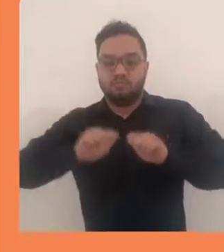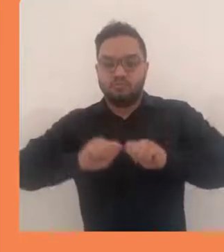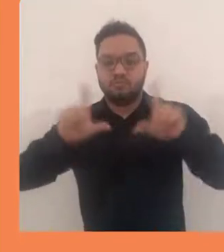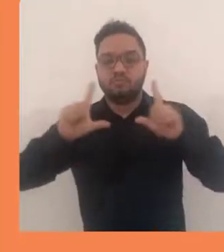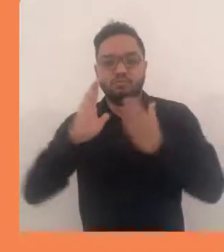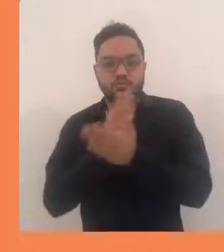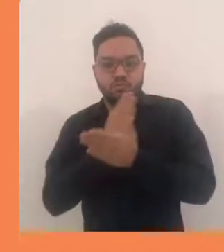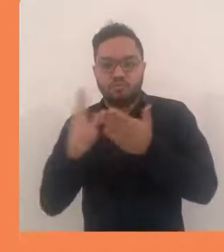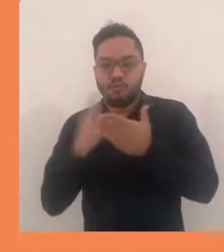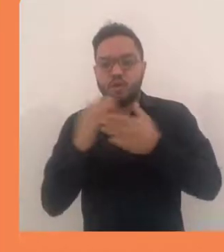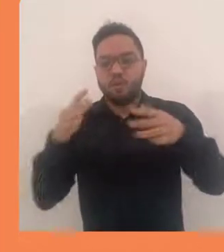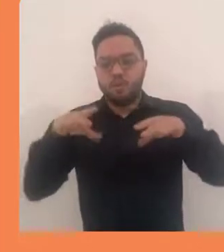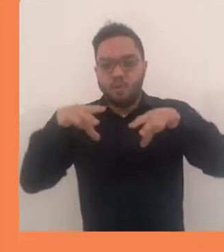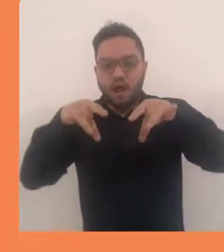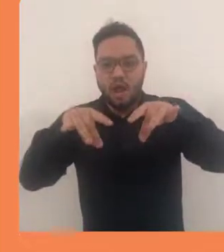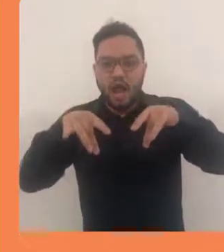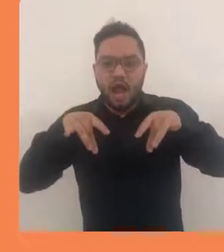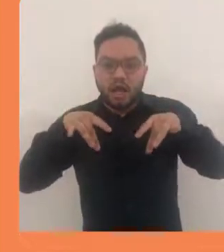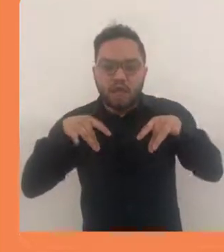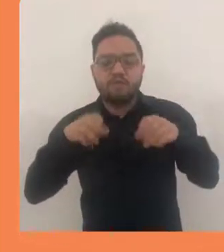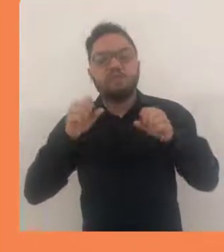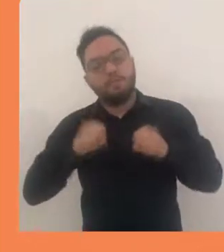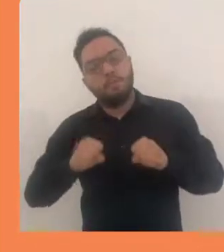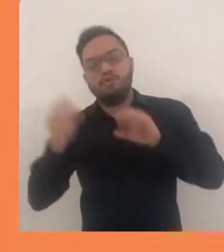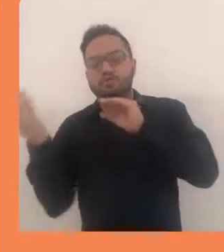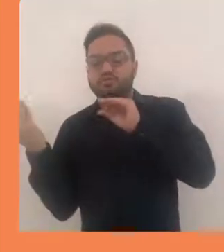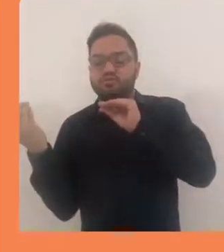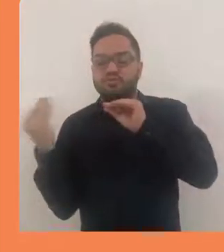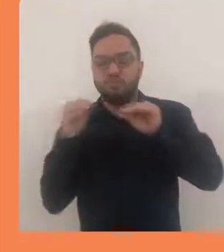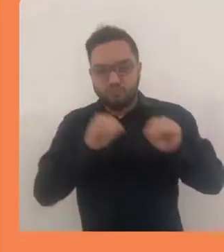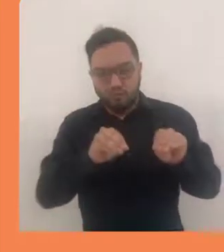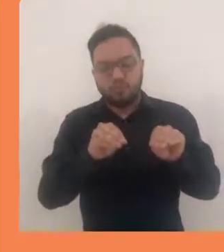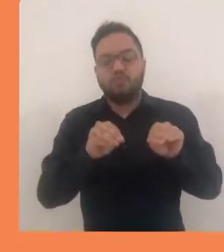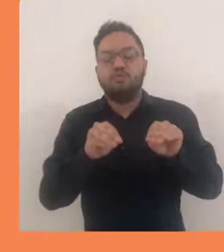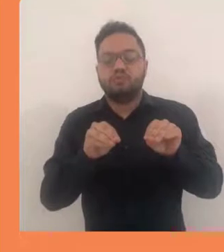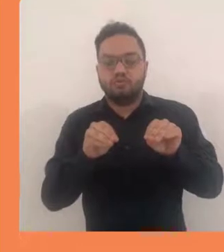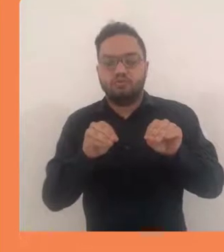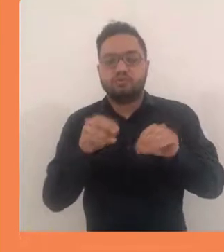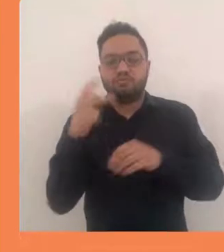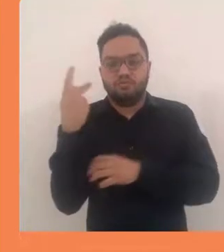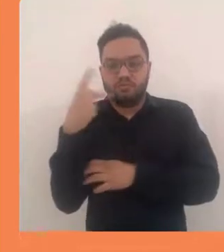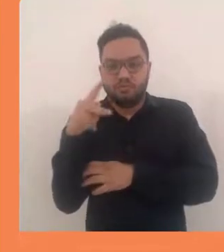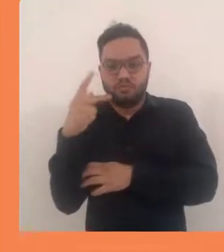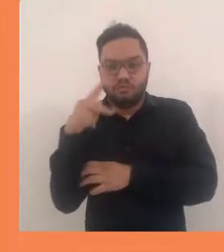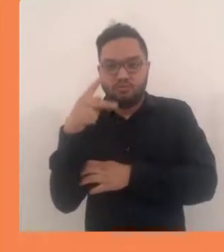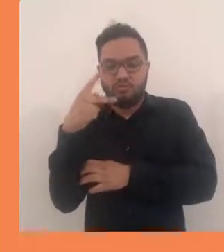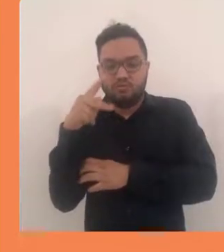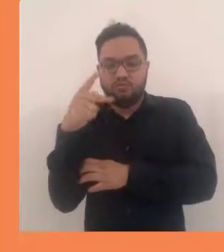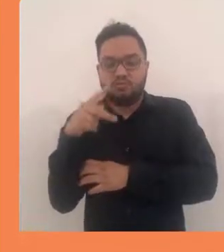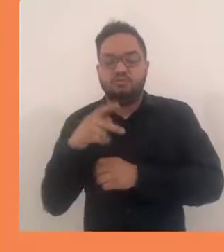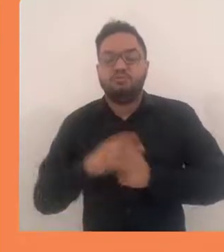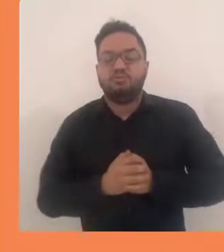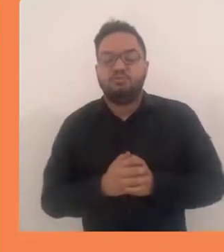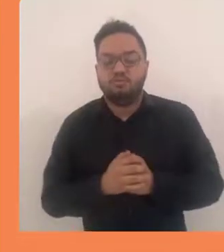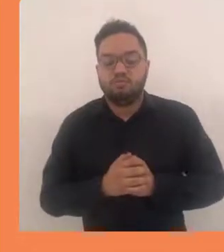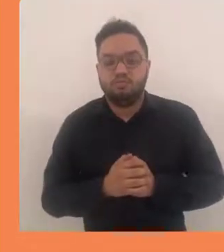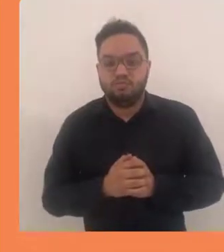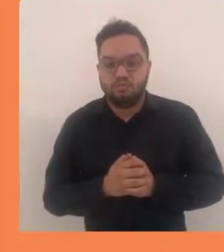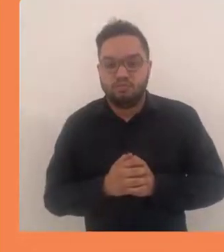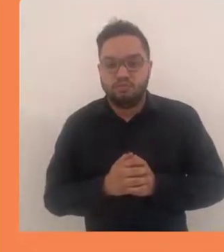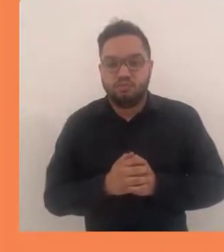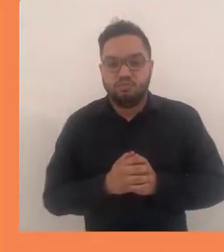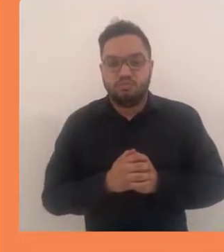clicar e veja, vai aparecer aqui alguns arquivos que você pode incluir no seu... Se